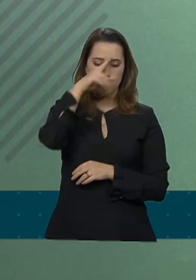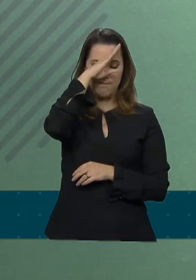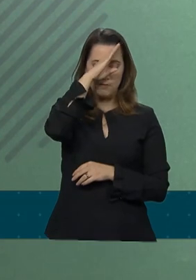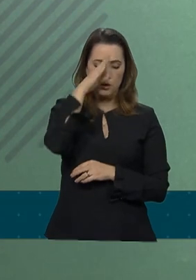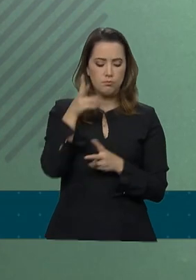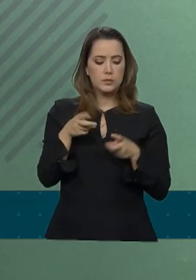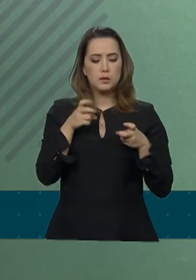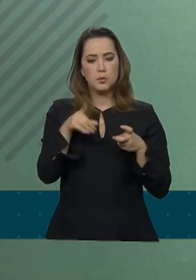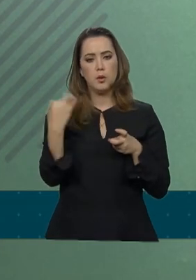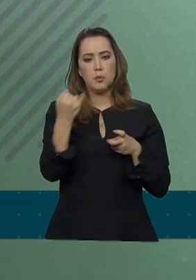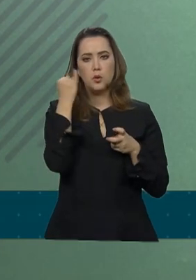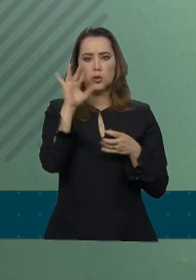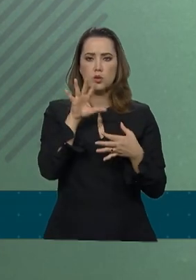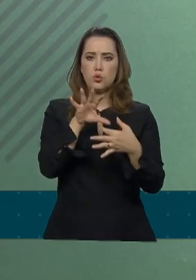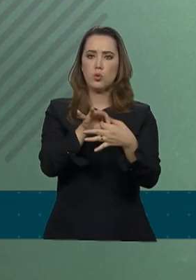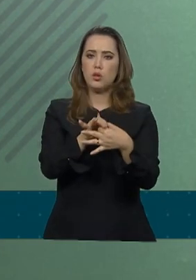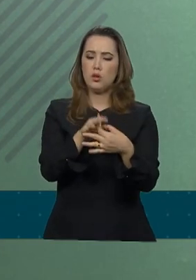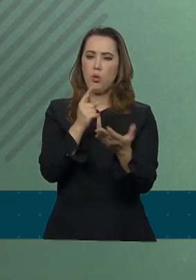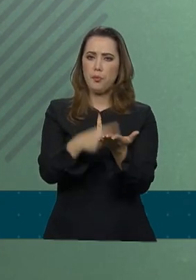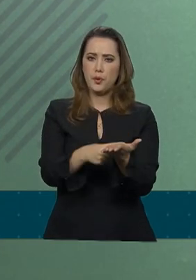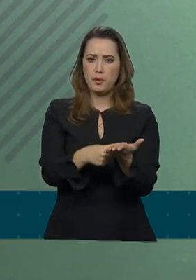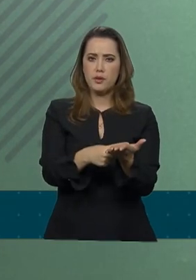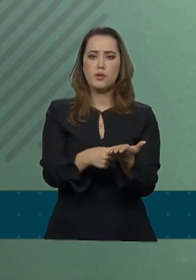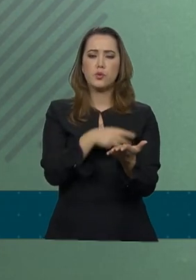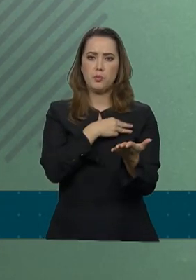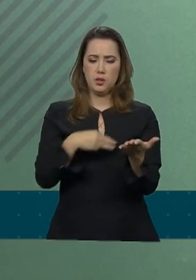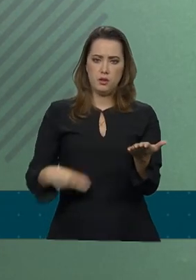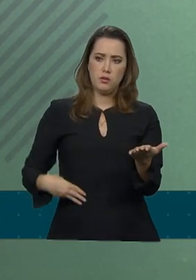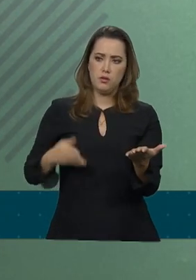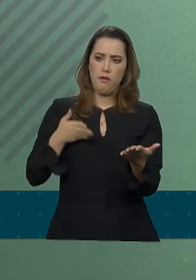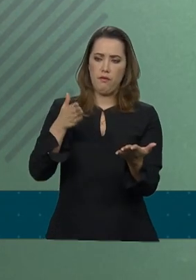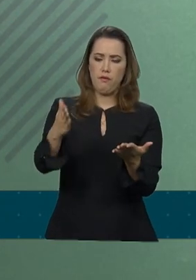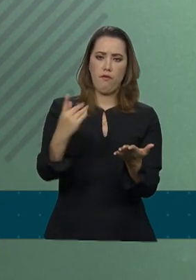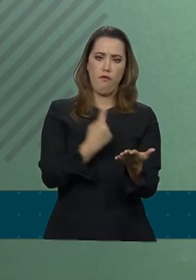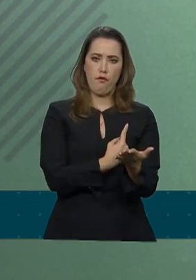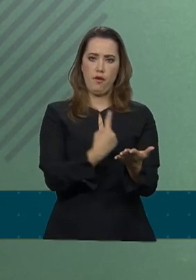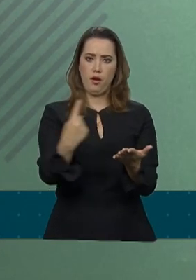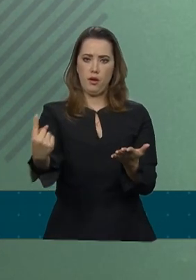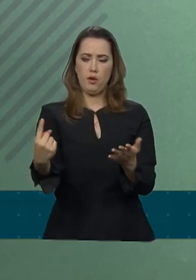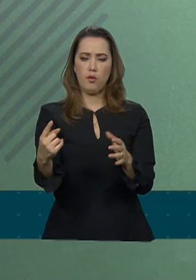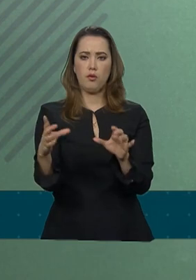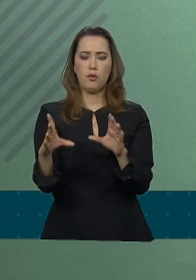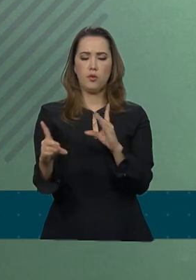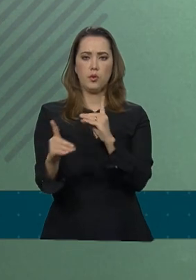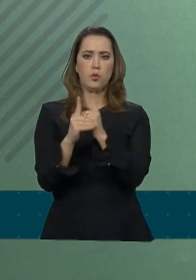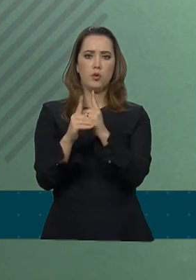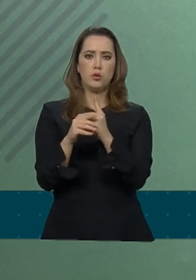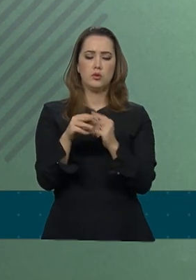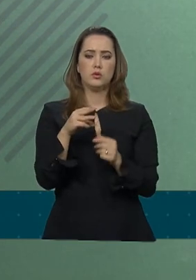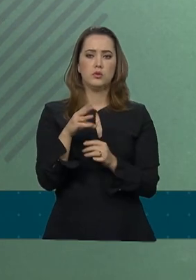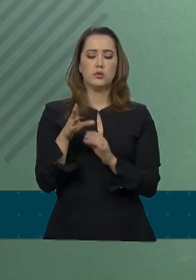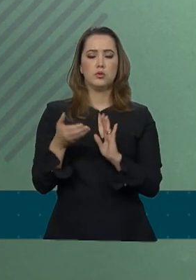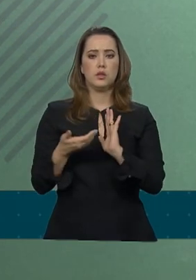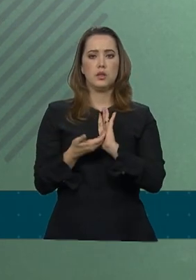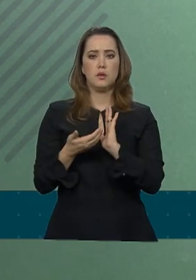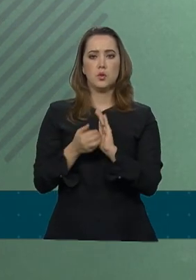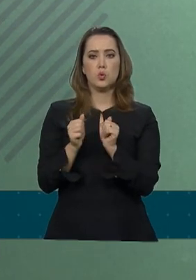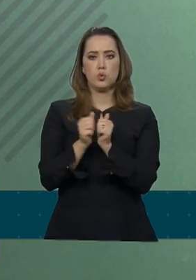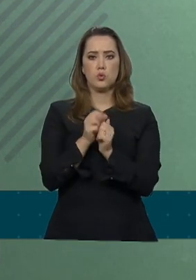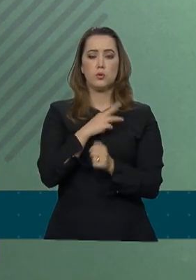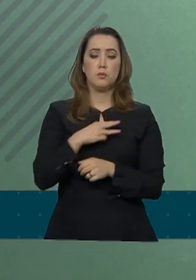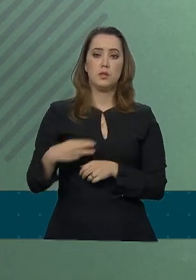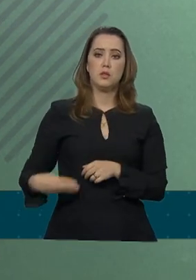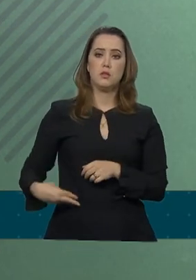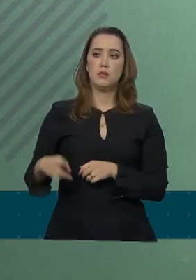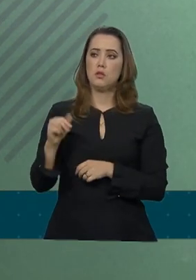a essa agenda e vai ao encontro dos congressistas, dos deputados, junto com o ministro Ramos.